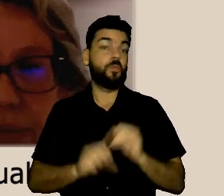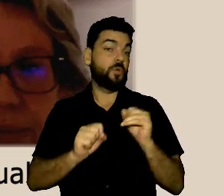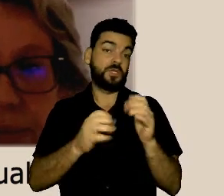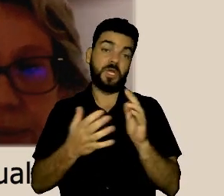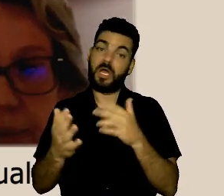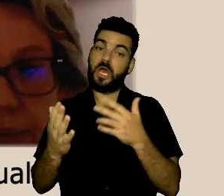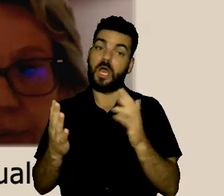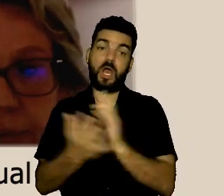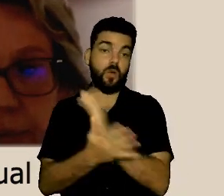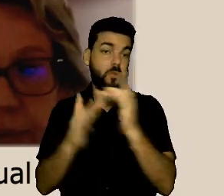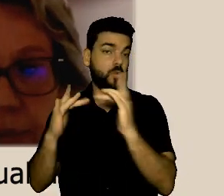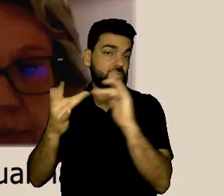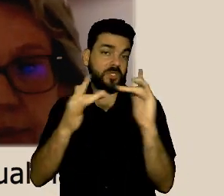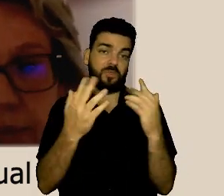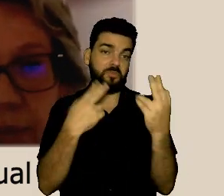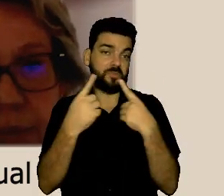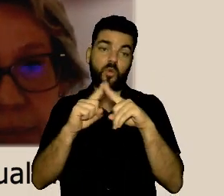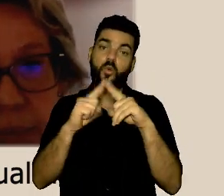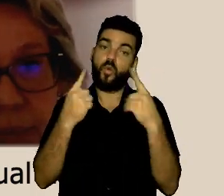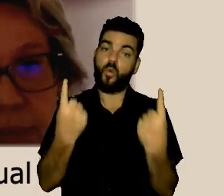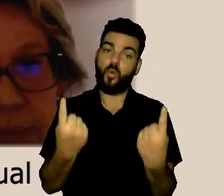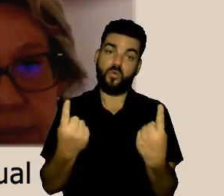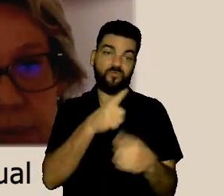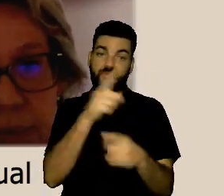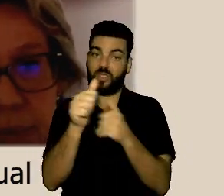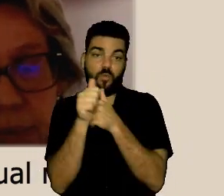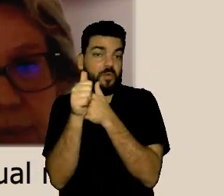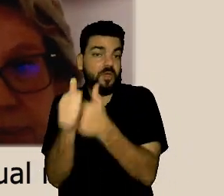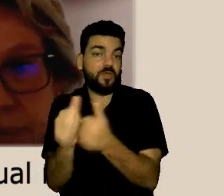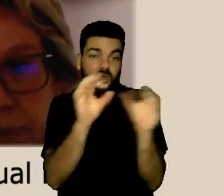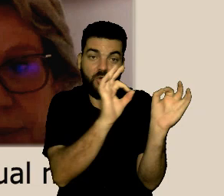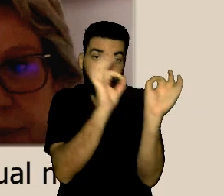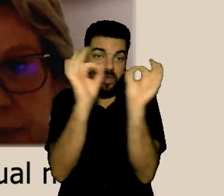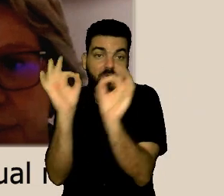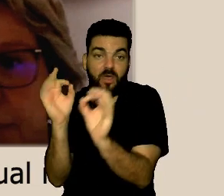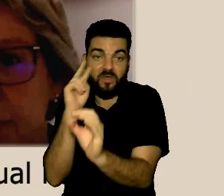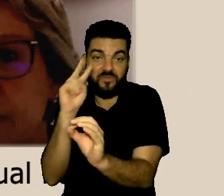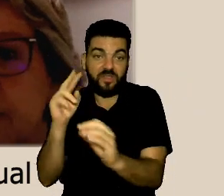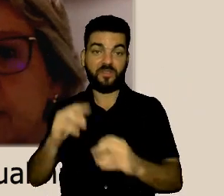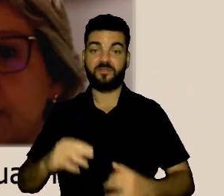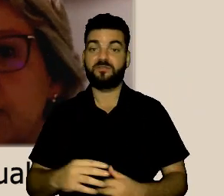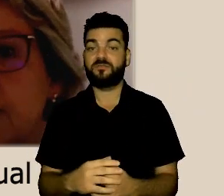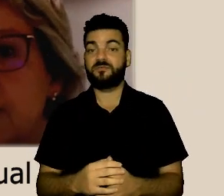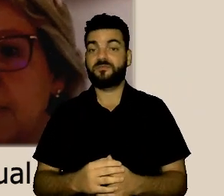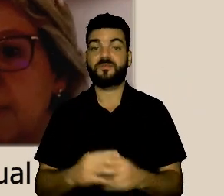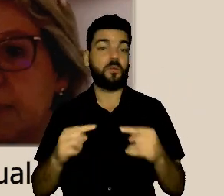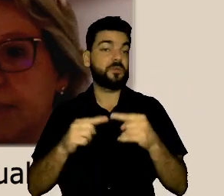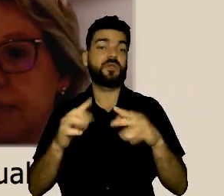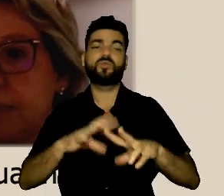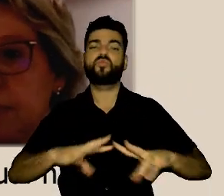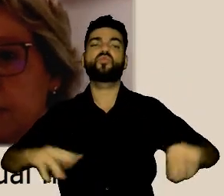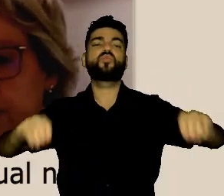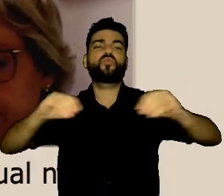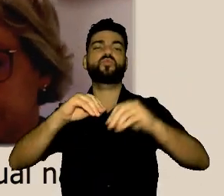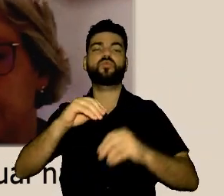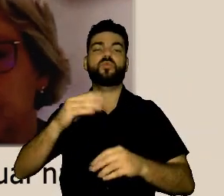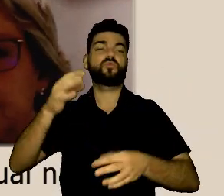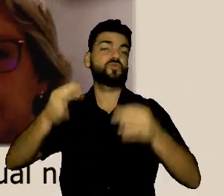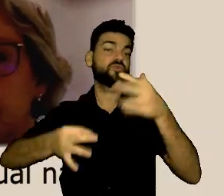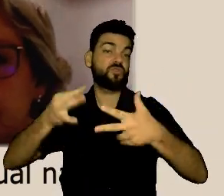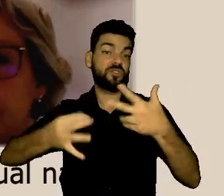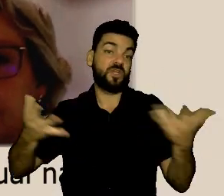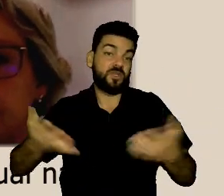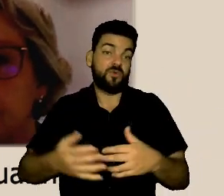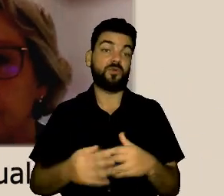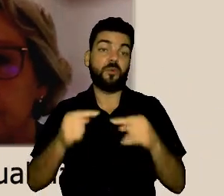colegas de âmbito judiciário que vão dividir essa temática tão importante. Eu vou